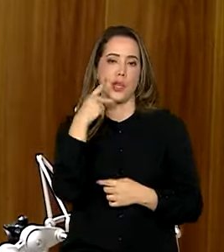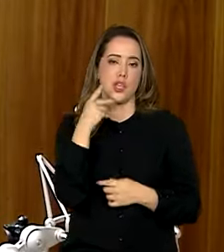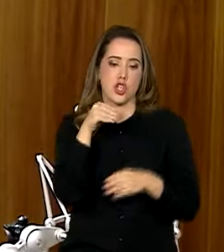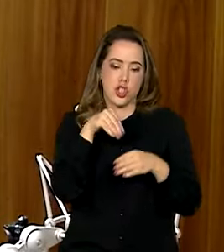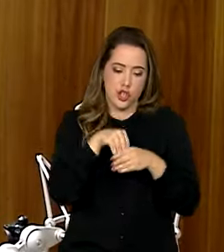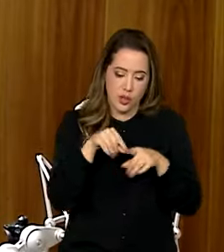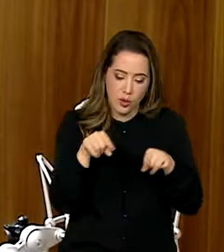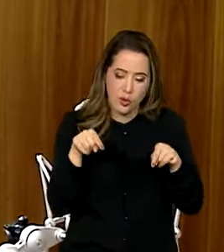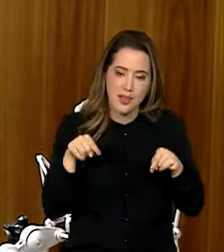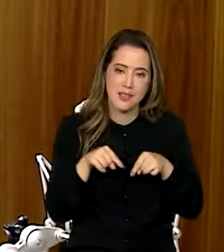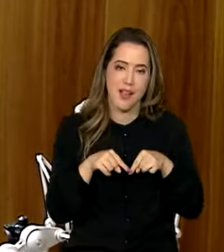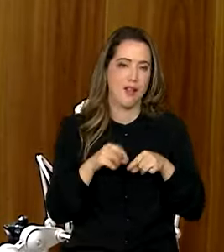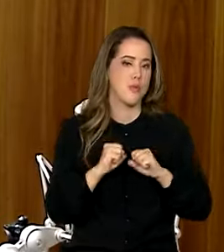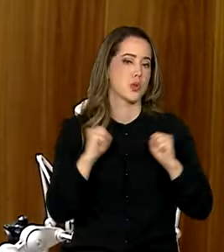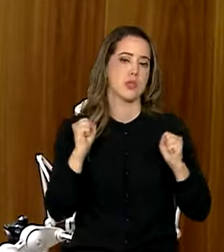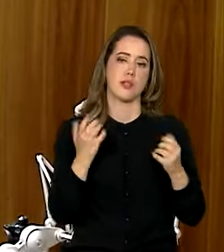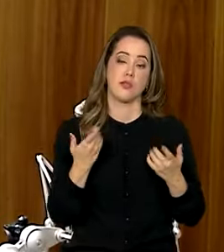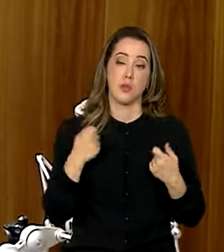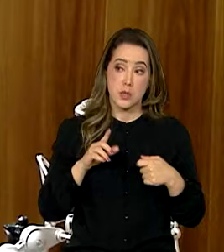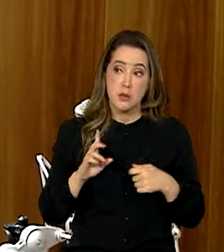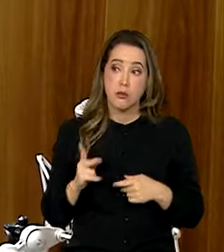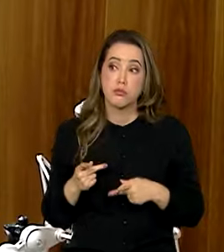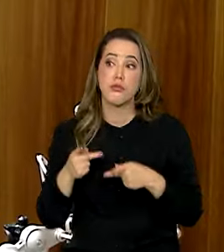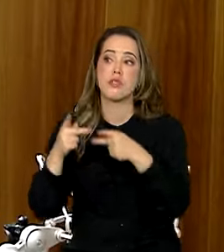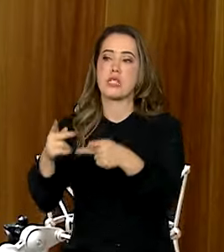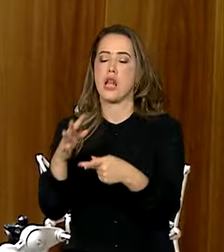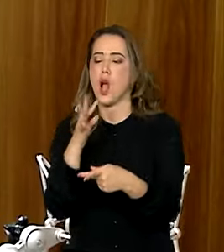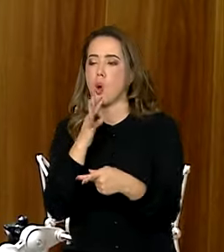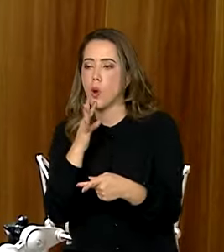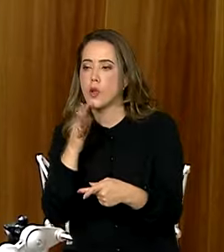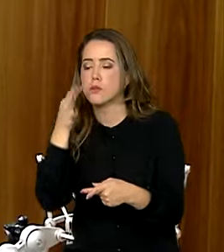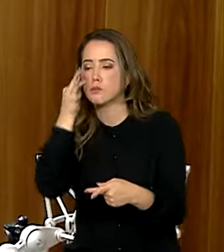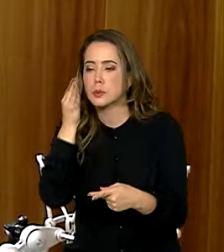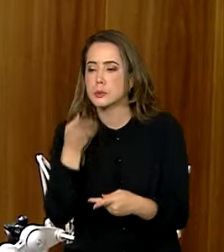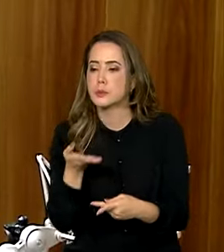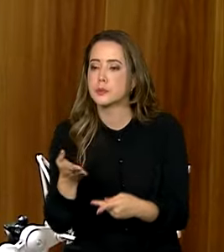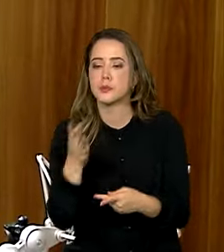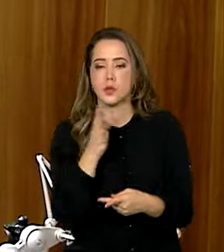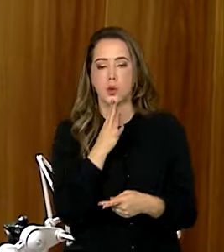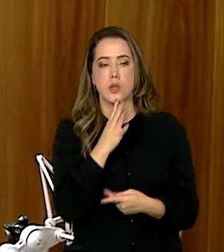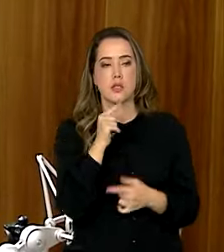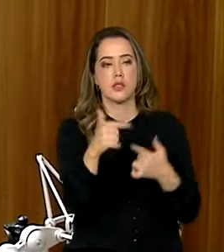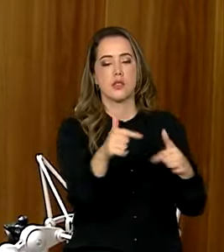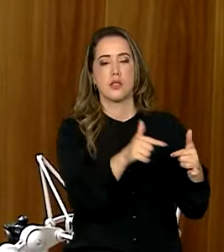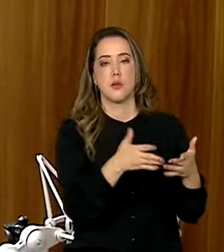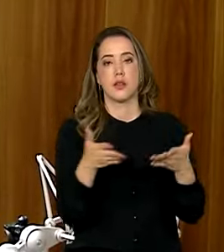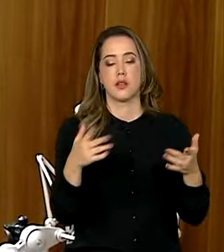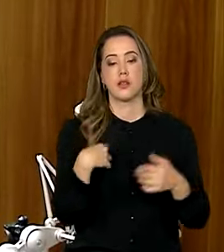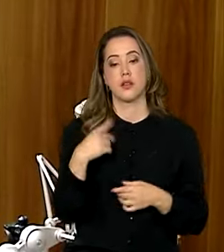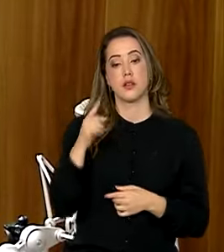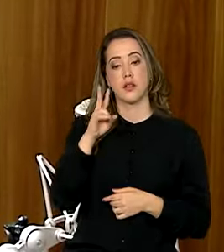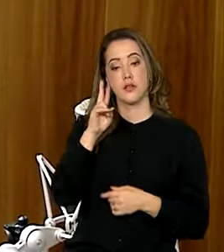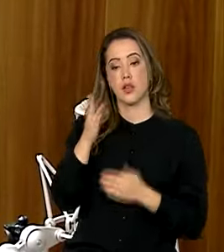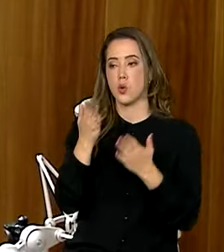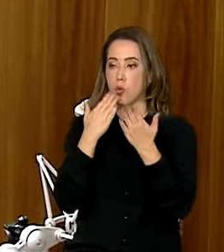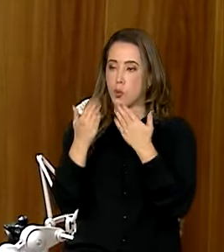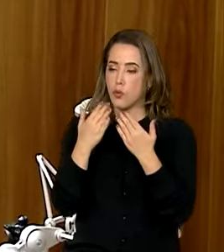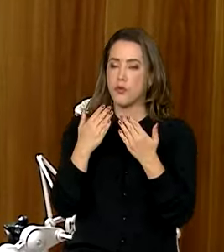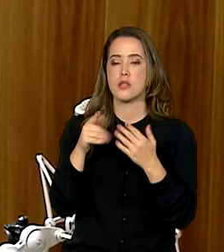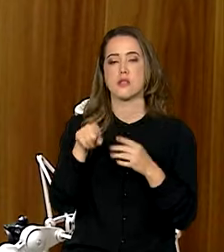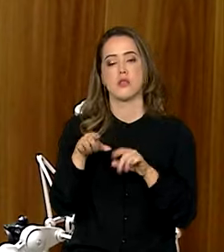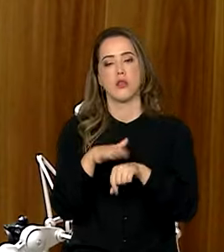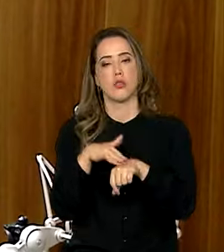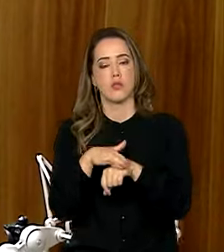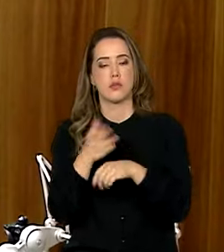gabinete. Nós tínhamos que estar nas ruas, tínhamos que estar com as pessoas para quem nós estamos trabalhando, e ouvindo todo mundo. Então, paralelo